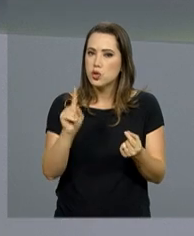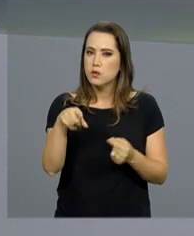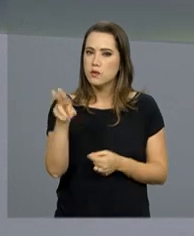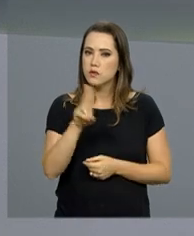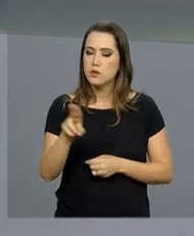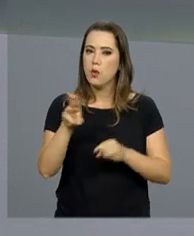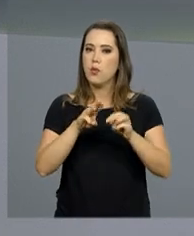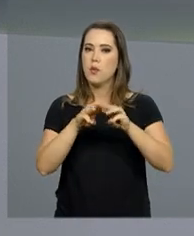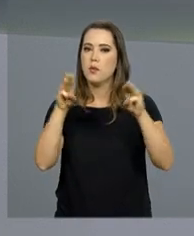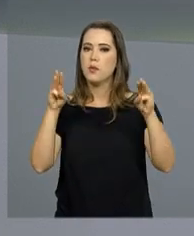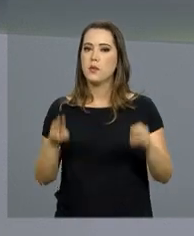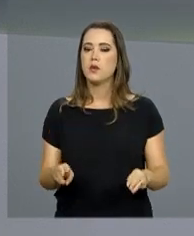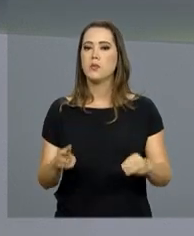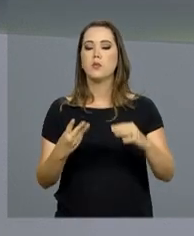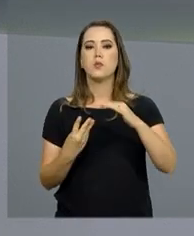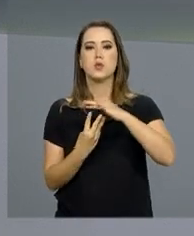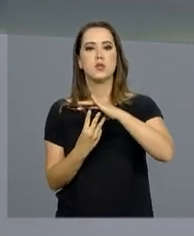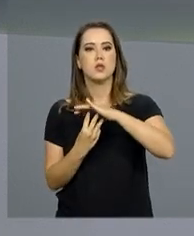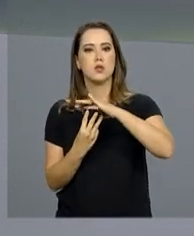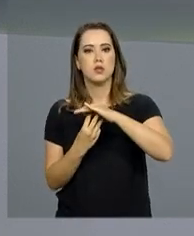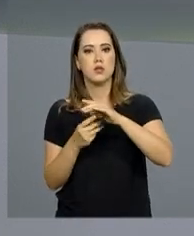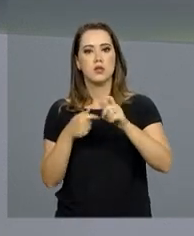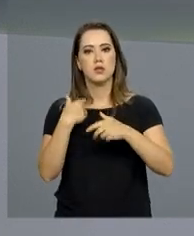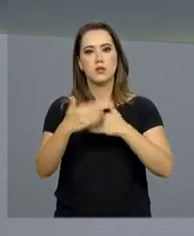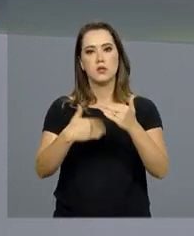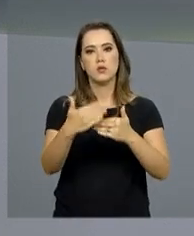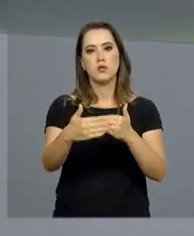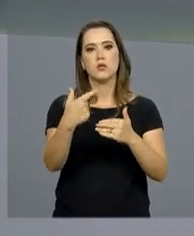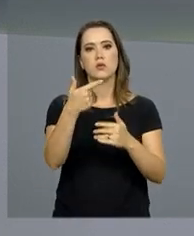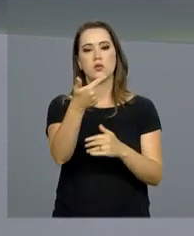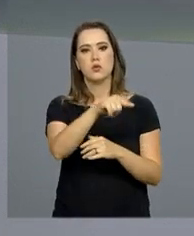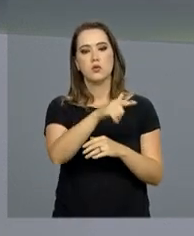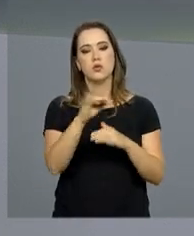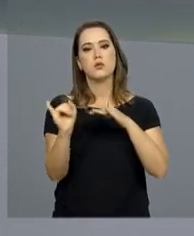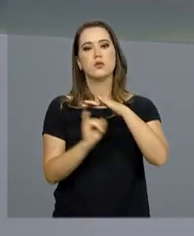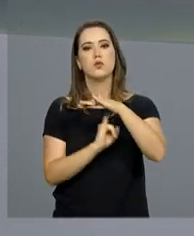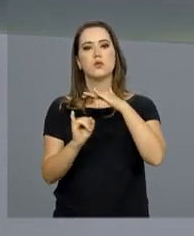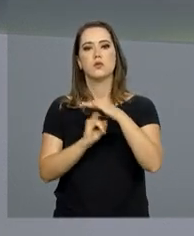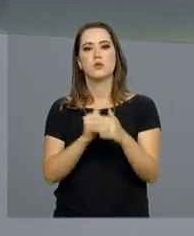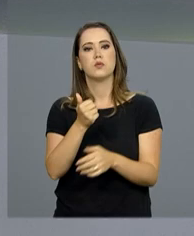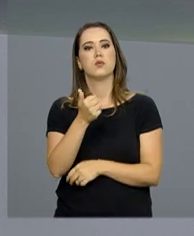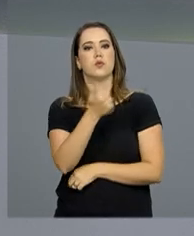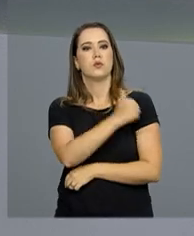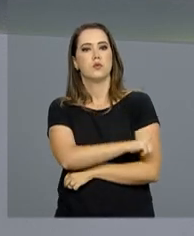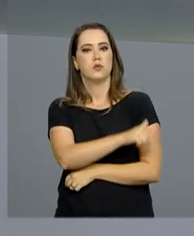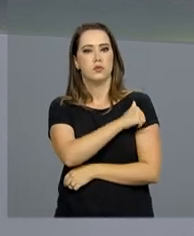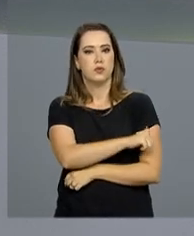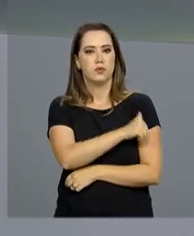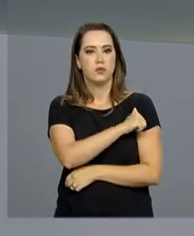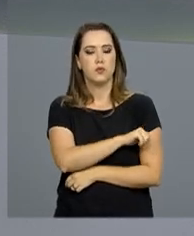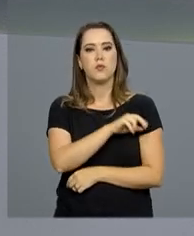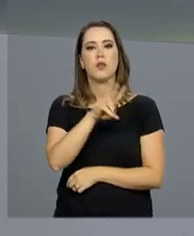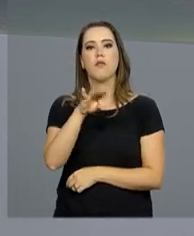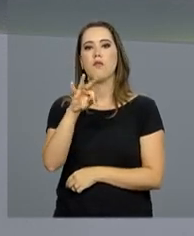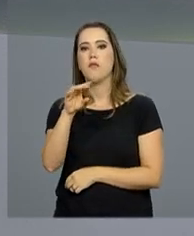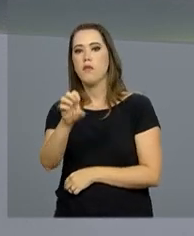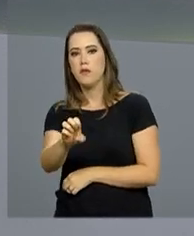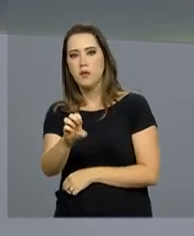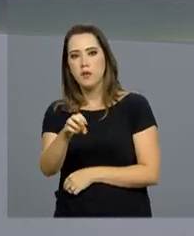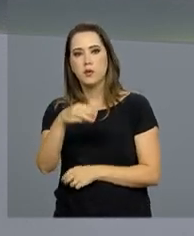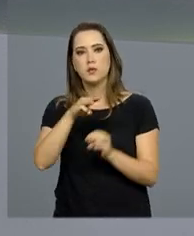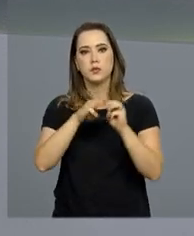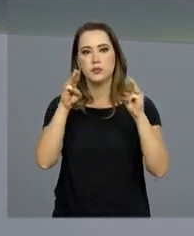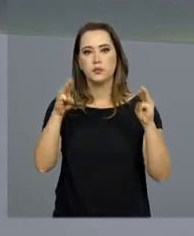usados pelo Museu do Rio e também na manutenção de outras instituições. No Rio de Janeiro, a vice